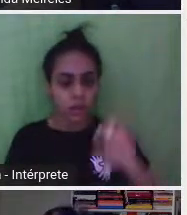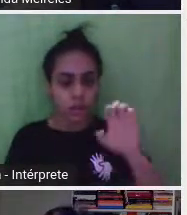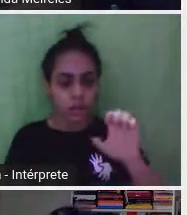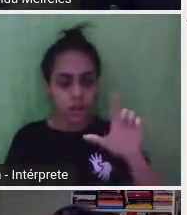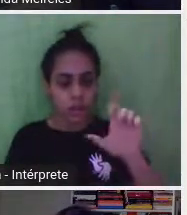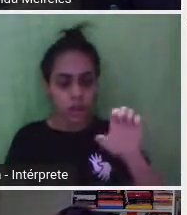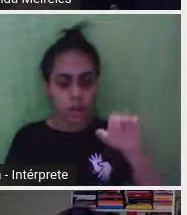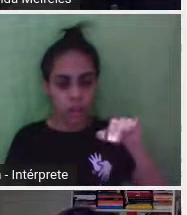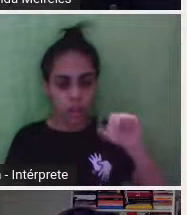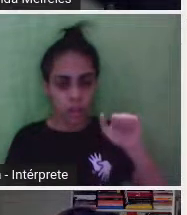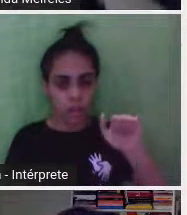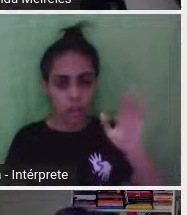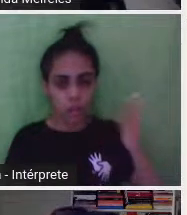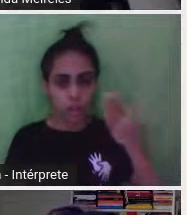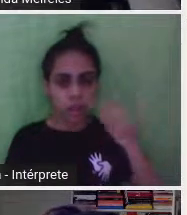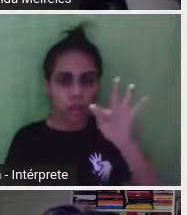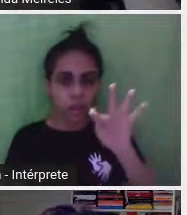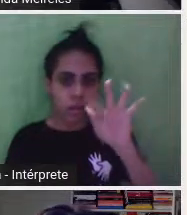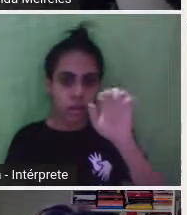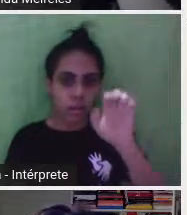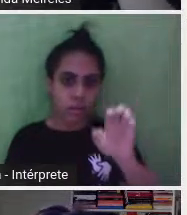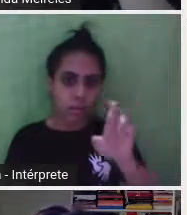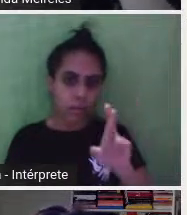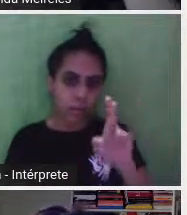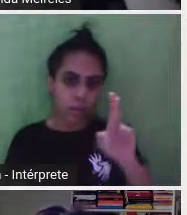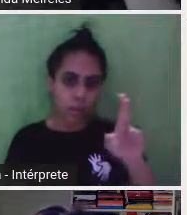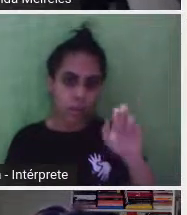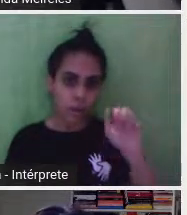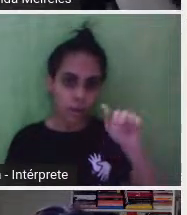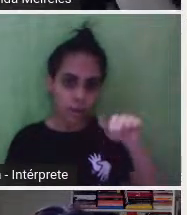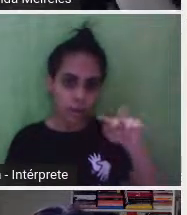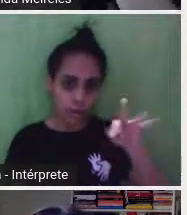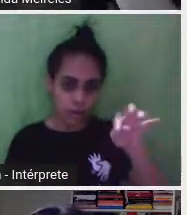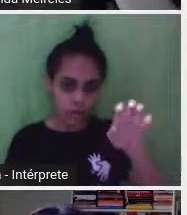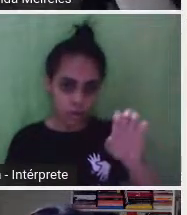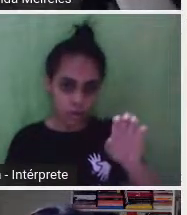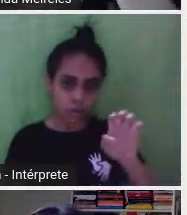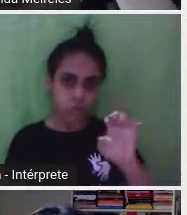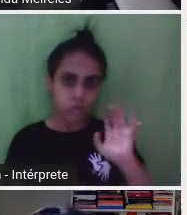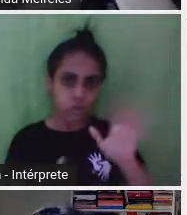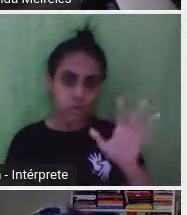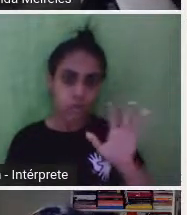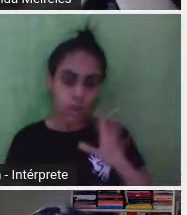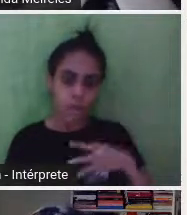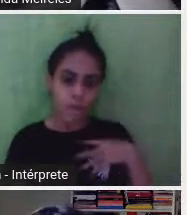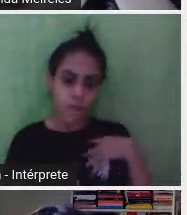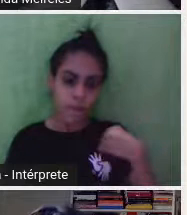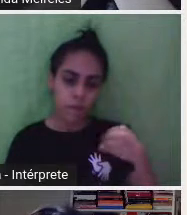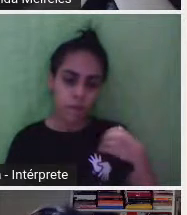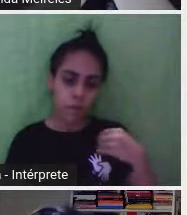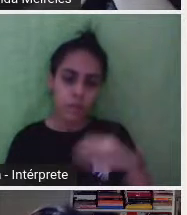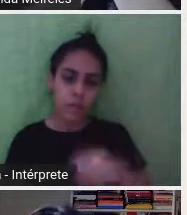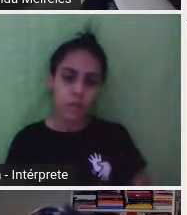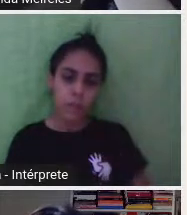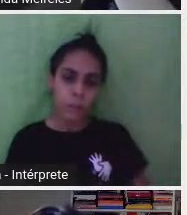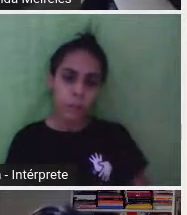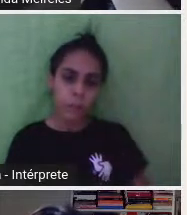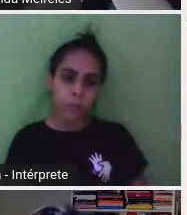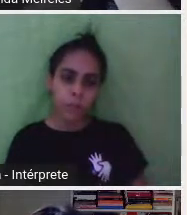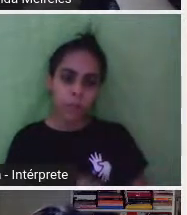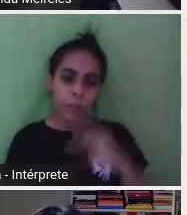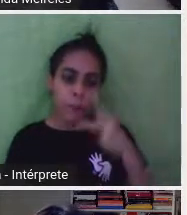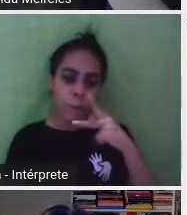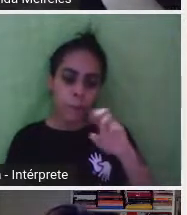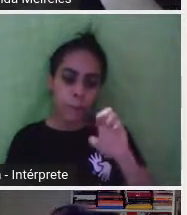né, a gente já falou um pouquinho sobre a obra. Vamos começar logo em seguida a falar sobre Helena